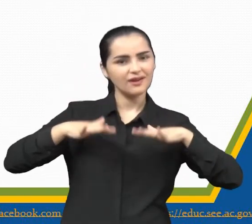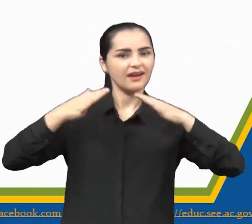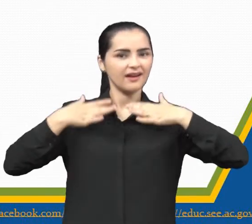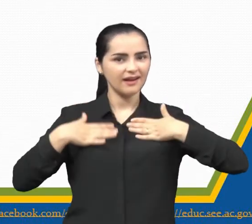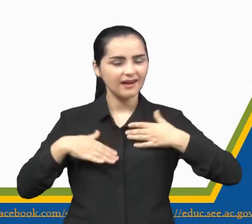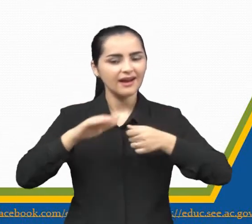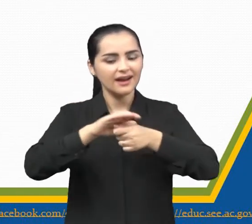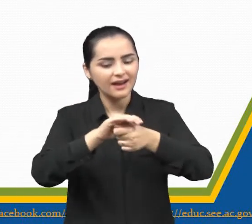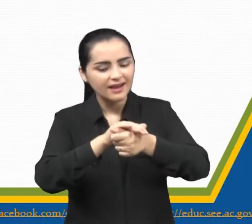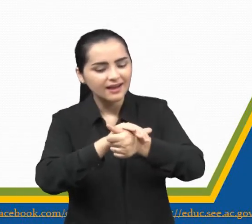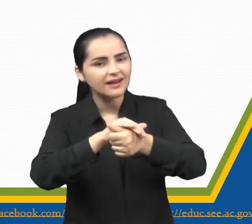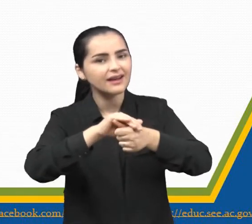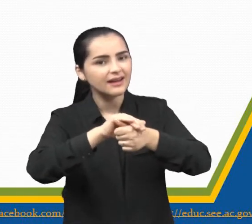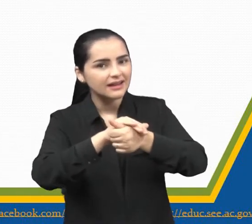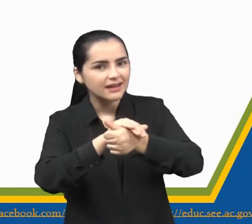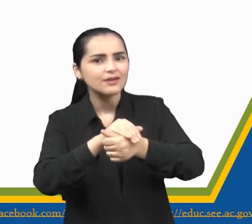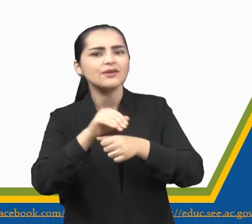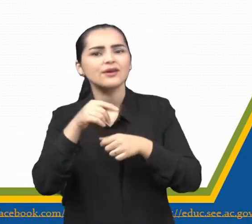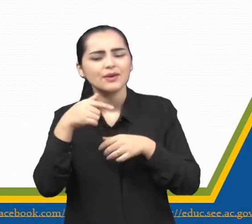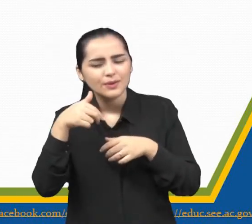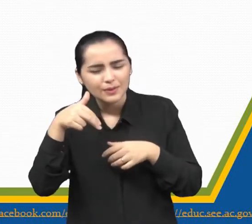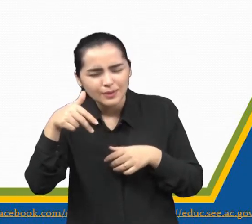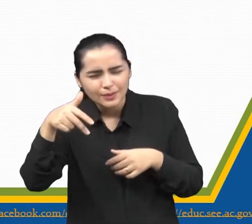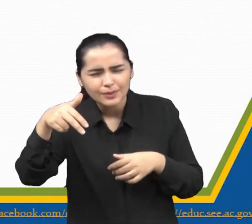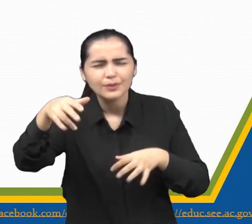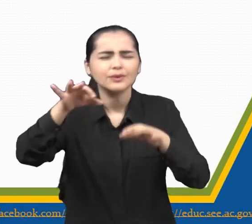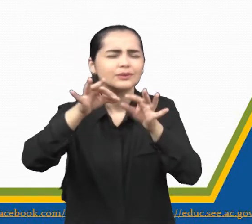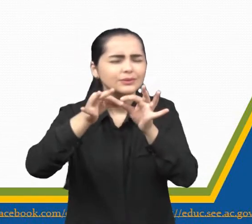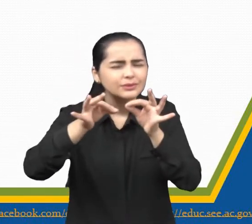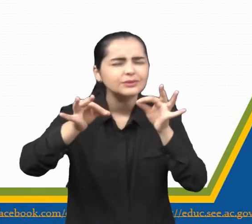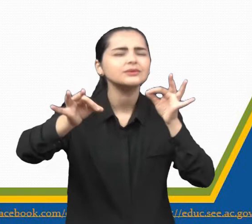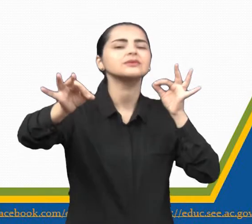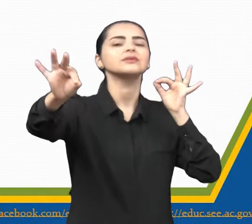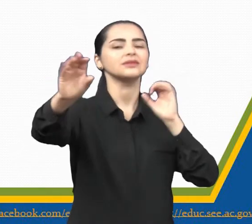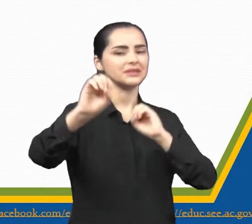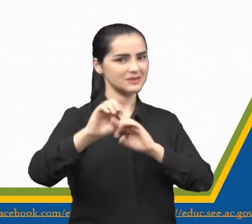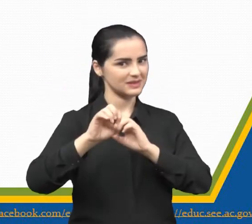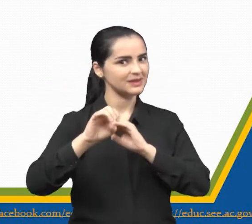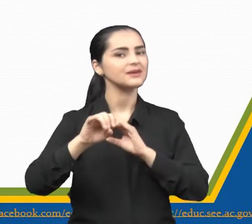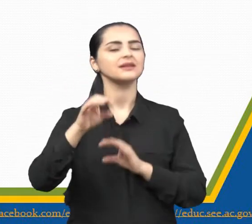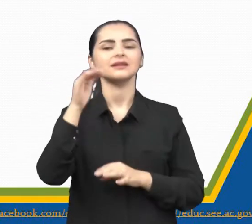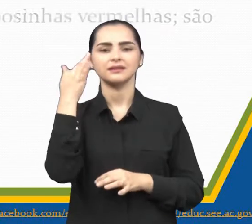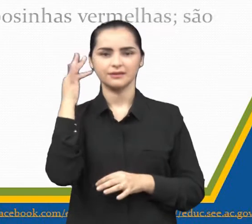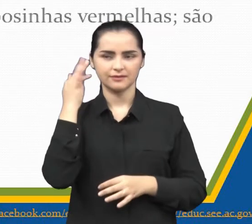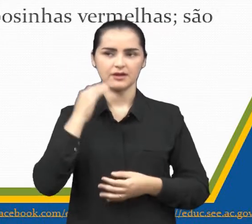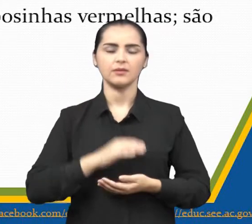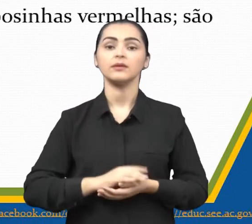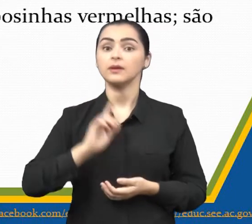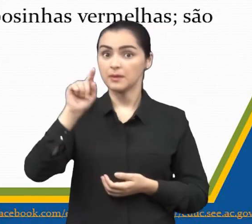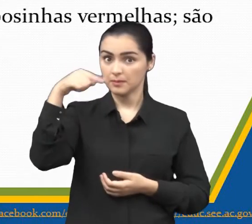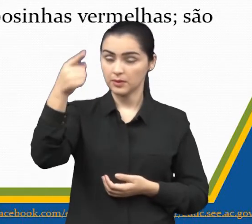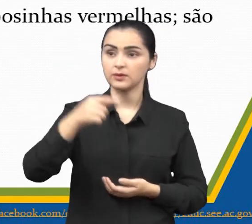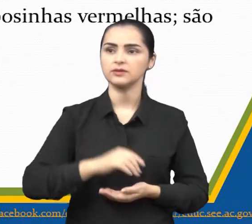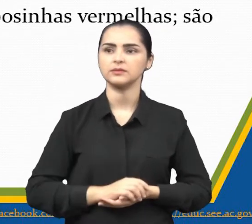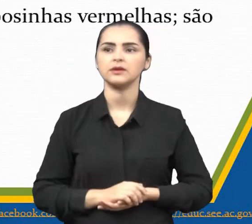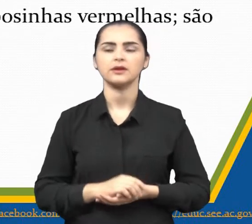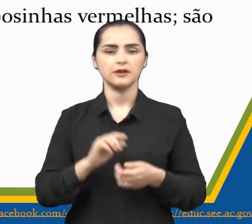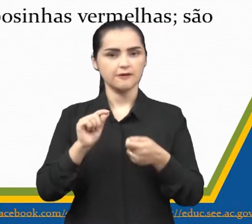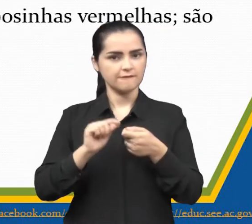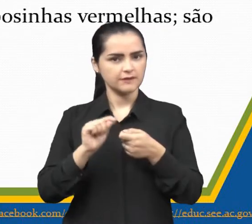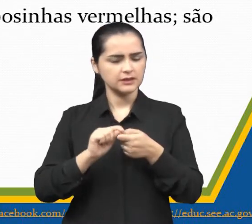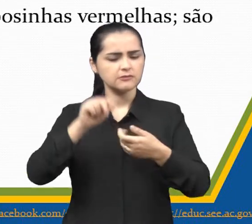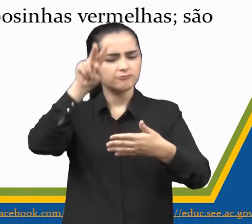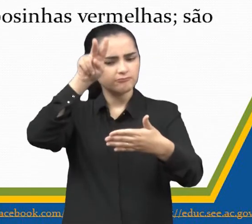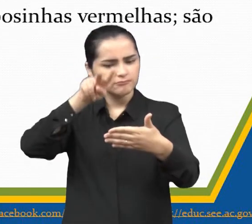vai longe. Esse é o ensinamento dessa fábula aí. Vamos lá pra próxima. A gente vai fazer a leitura aí da